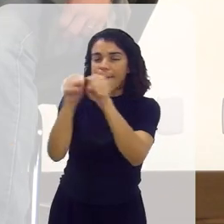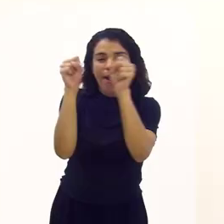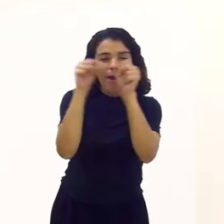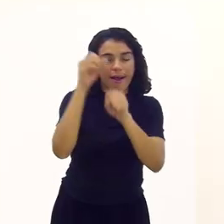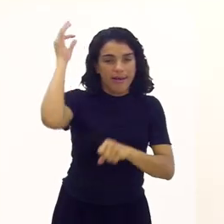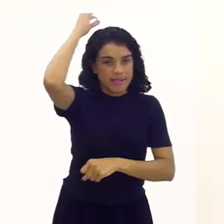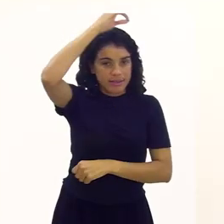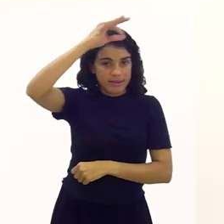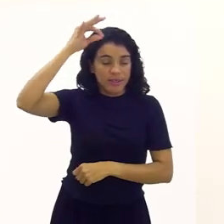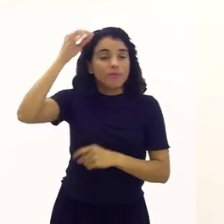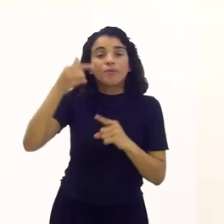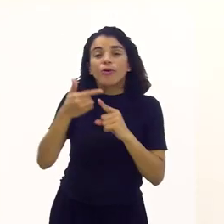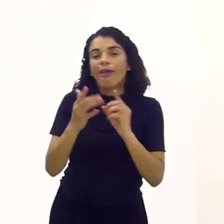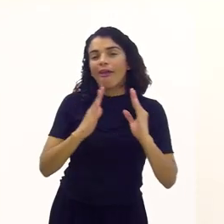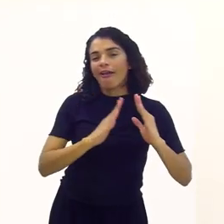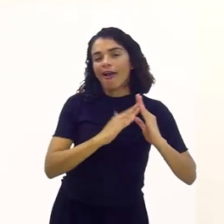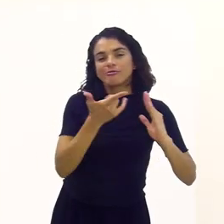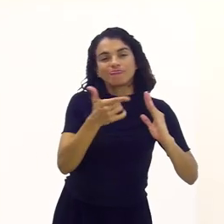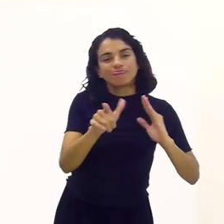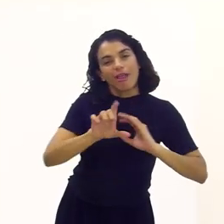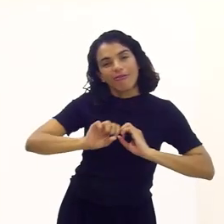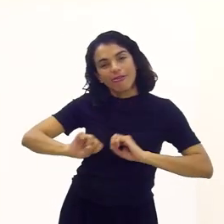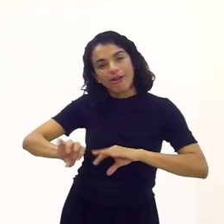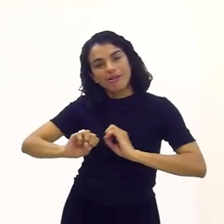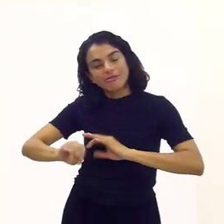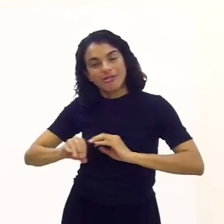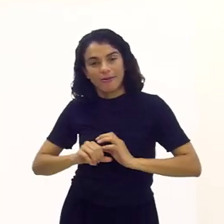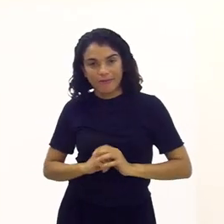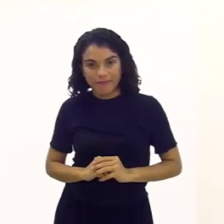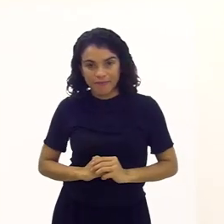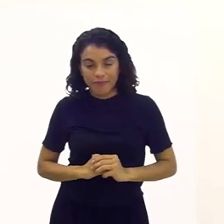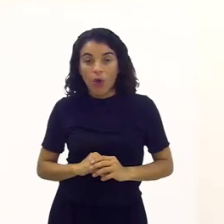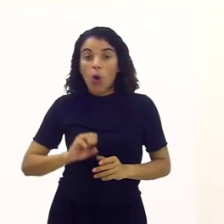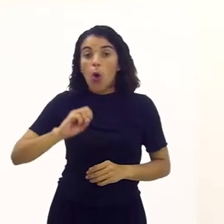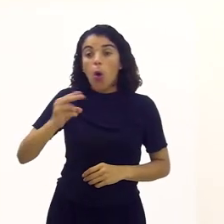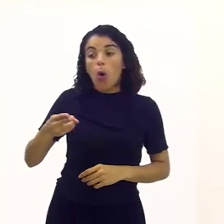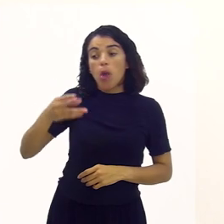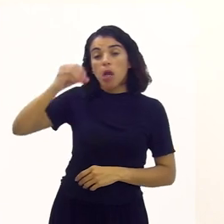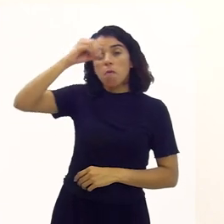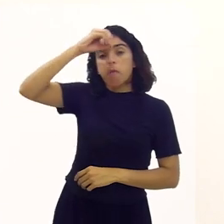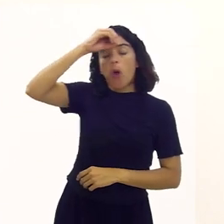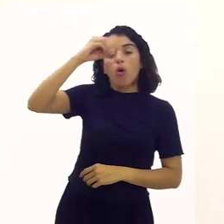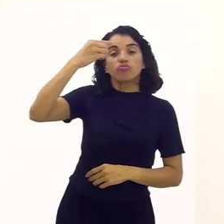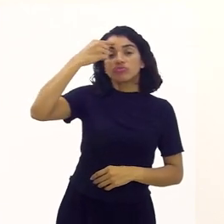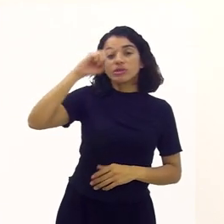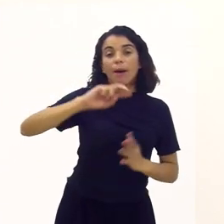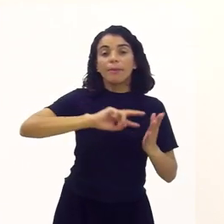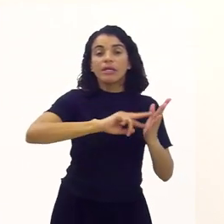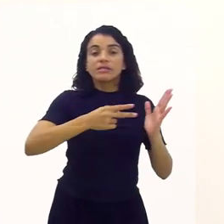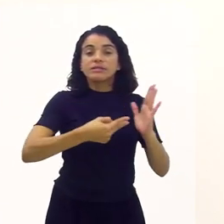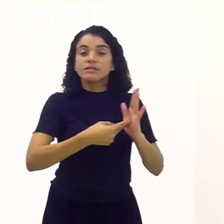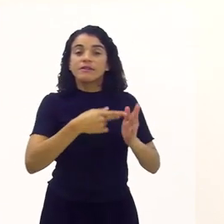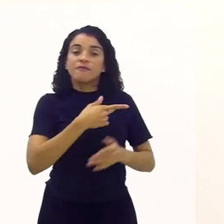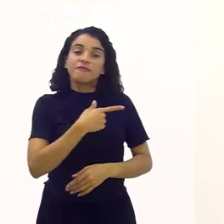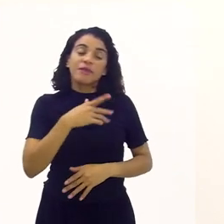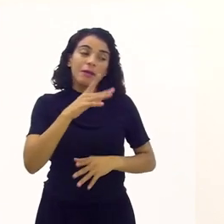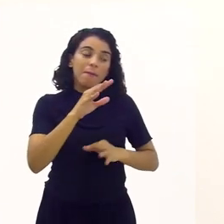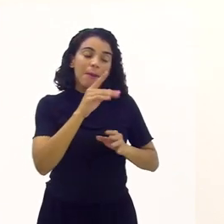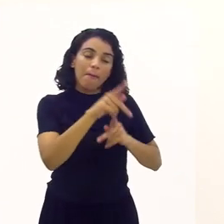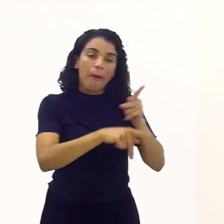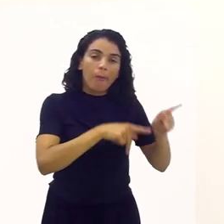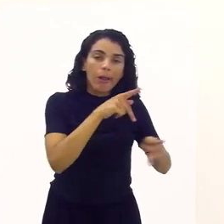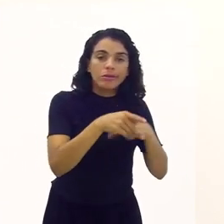Porque ele não teve essa educação. Ou ele não entende o que representa aquilo para alguém, para uma